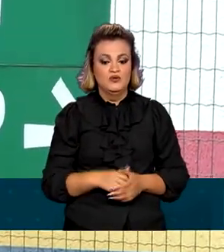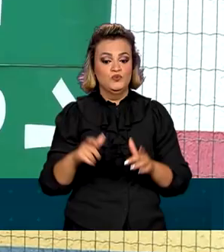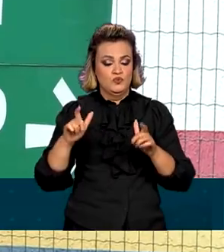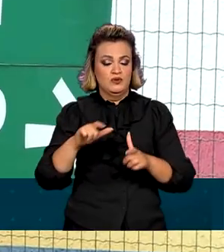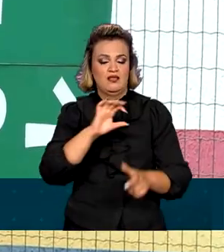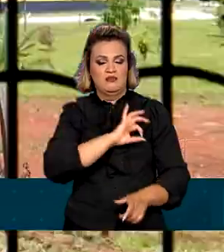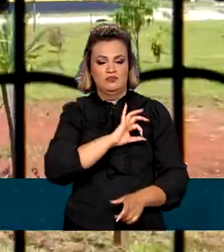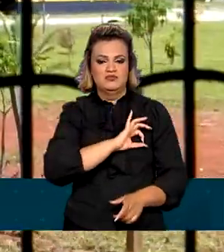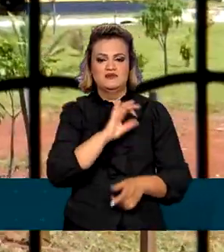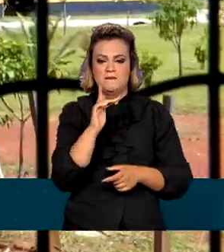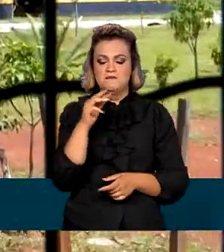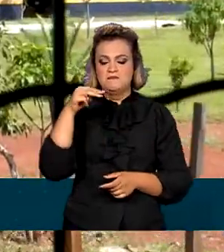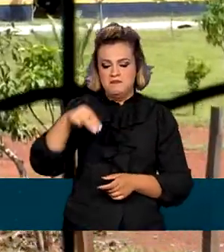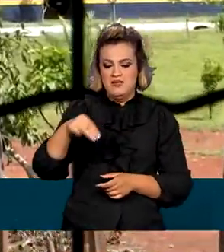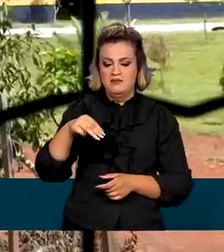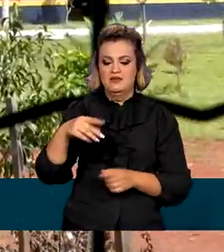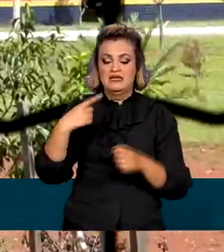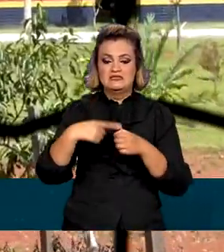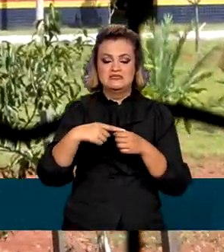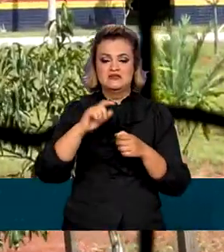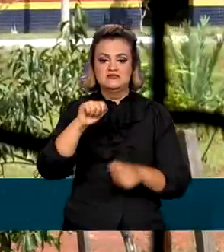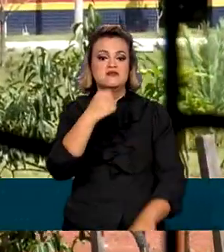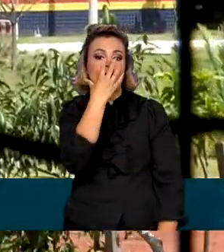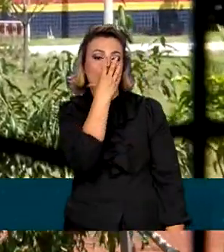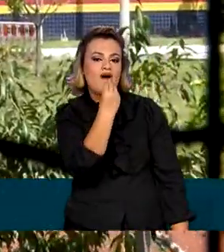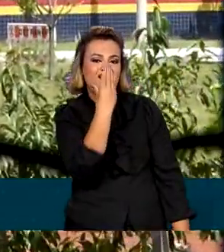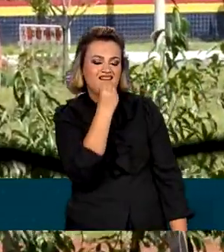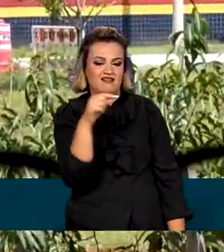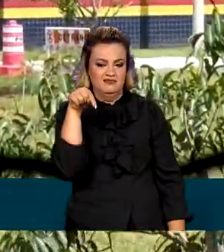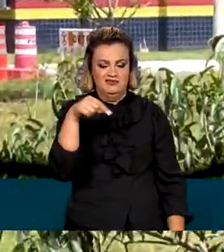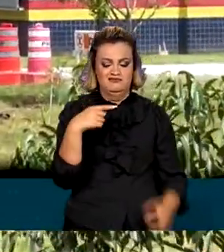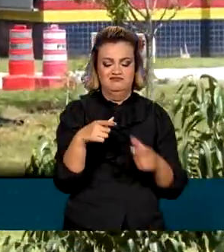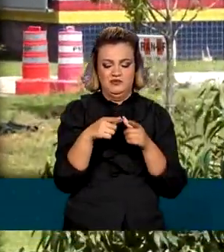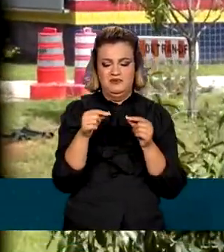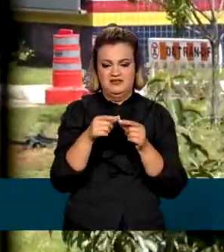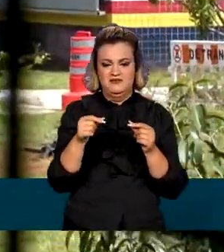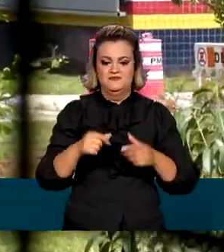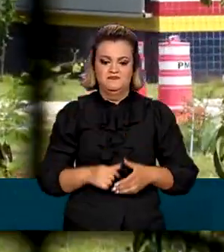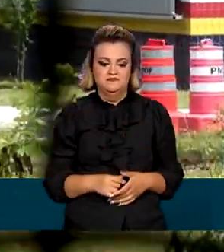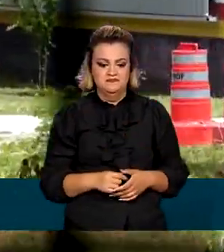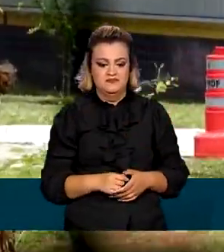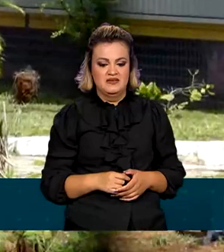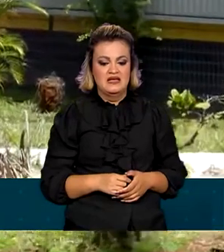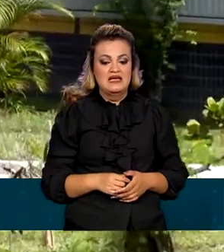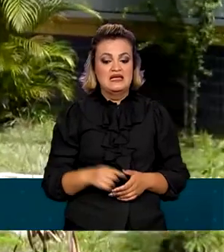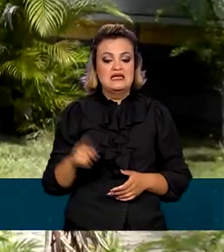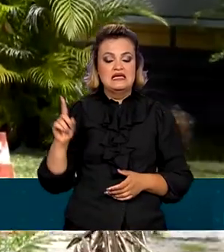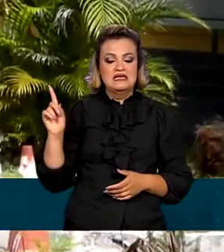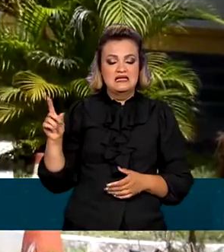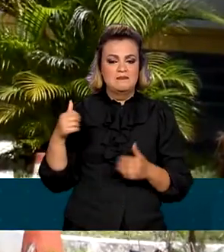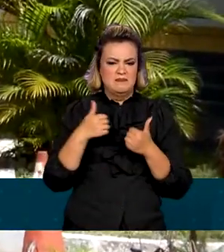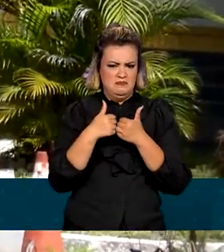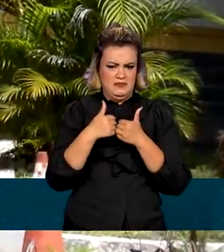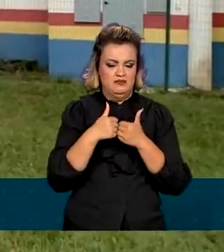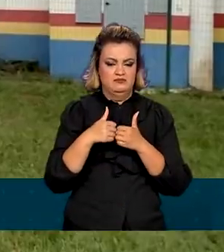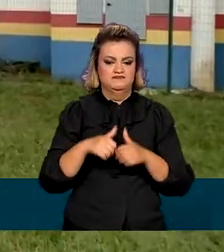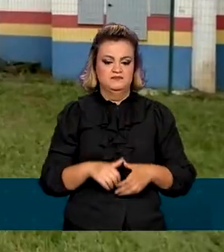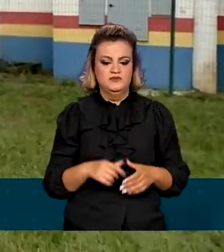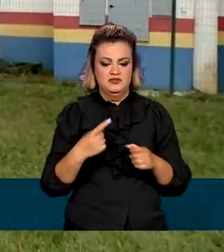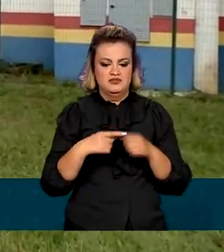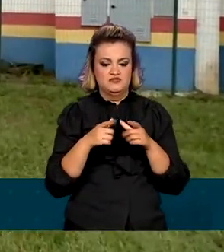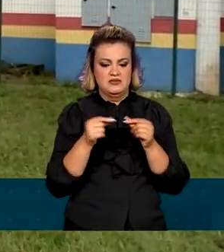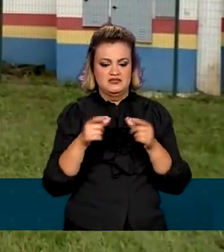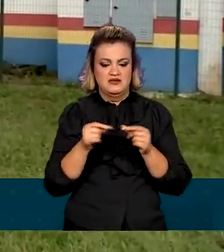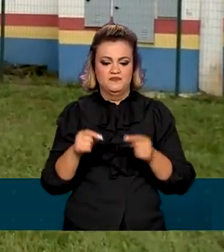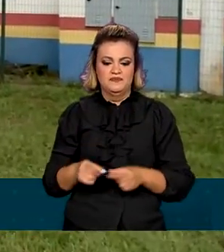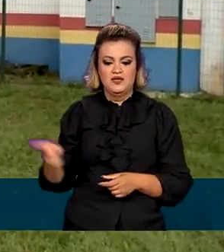da Polícia Militar na cidade do Guará, a cerca de 10 quilômetros do aeroporto e a 15 do centro da capital. Aqui